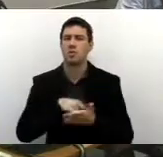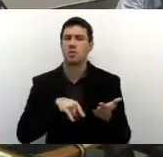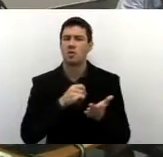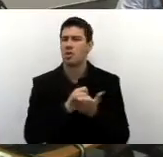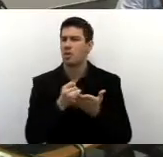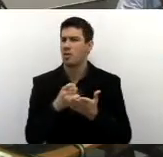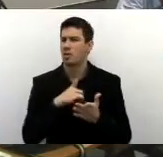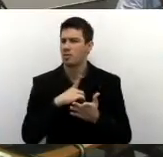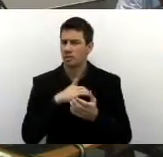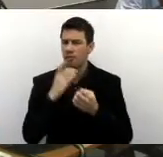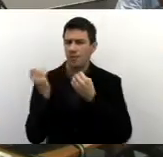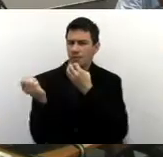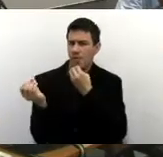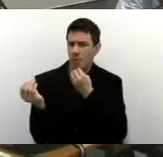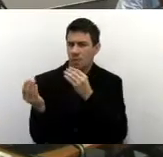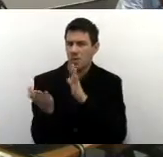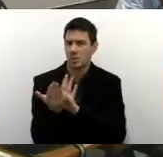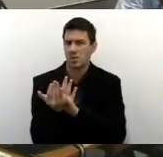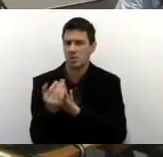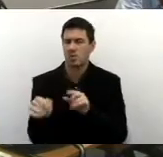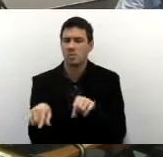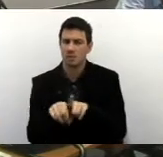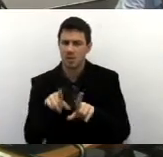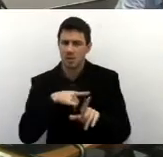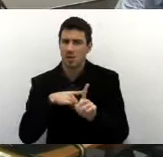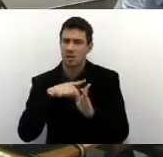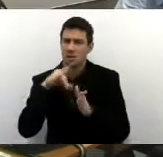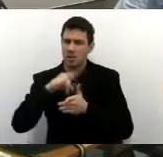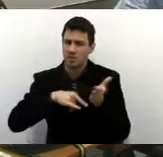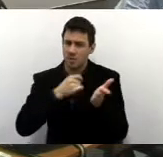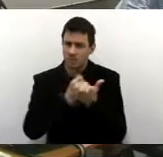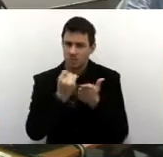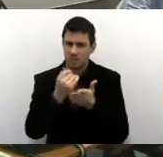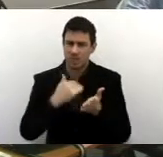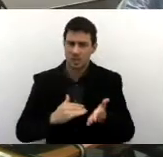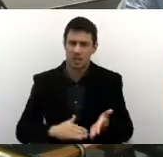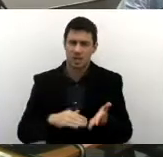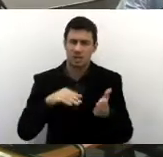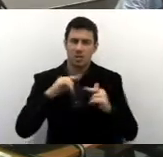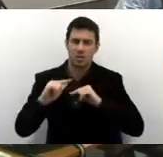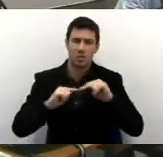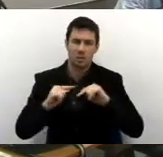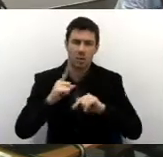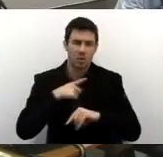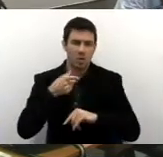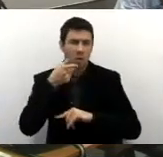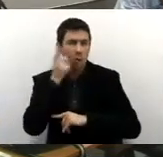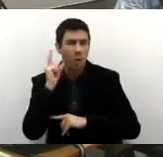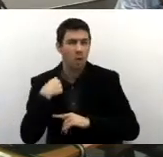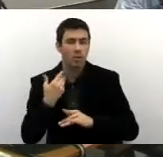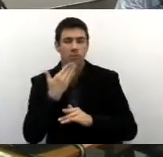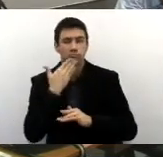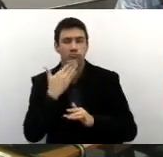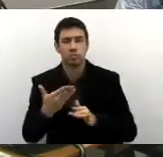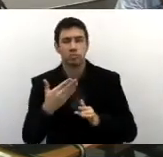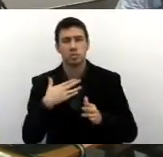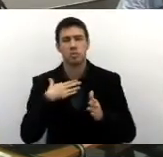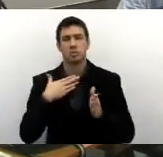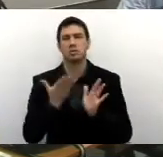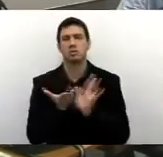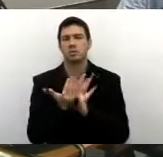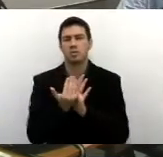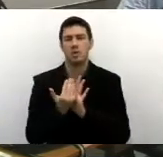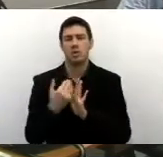temos informações que também possuem contrato com a Secretaria do Trabalho. Ontem eu elaborei um requerimento, solicitei essas informações ao